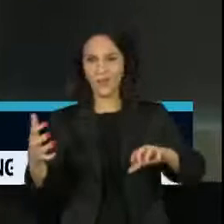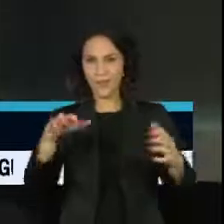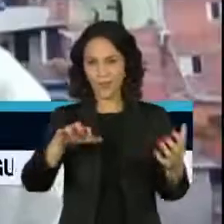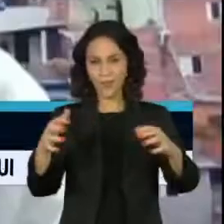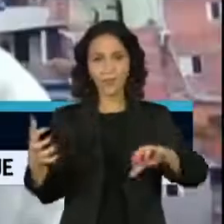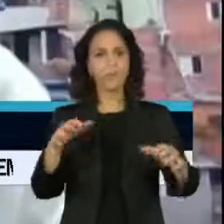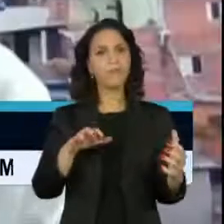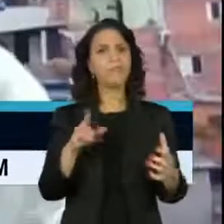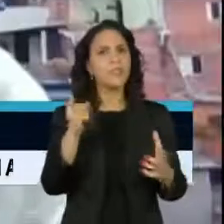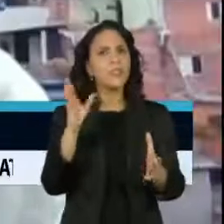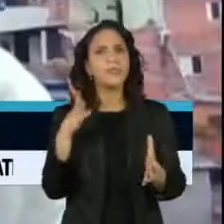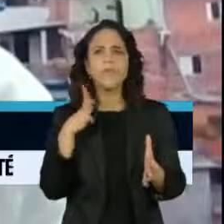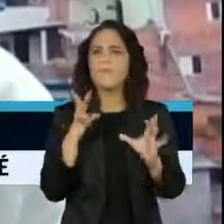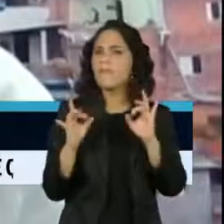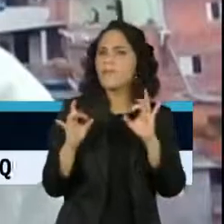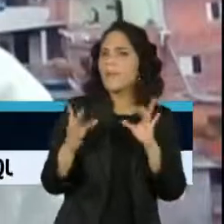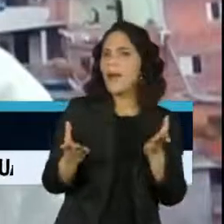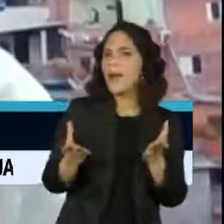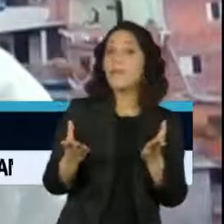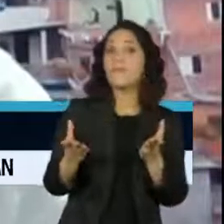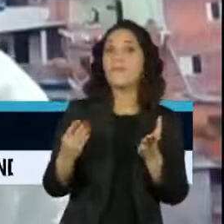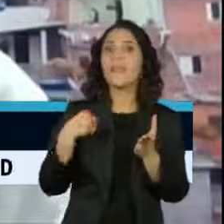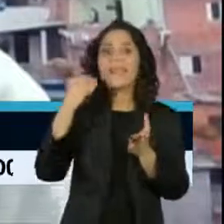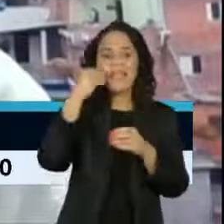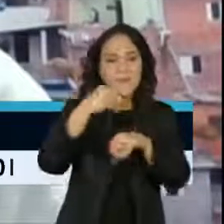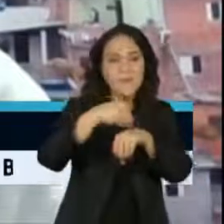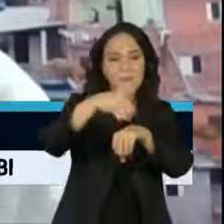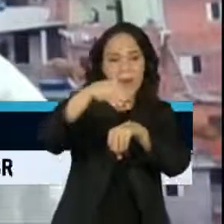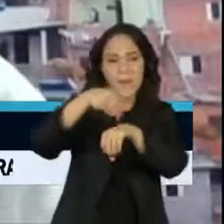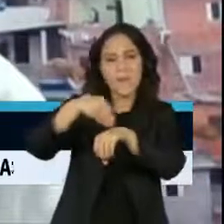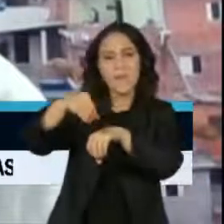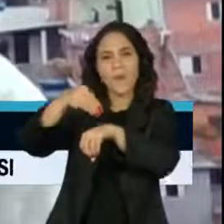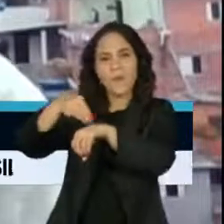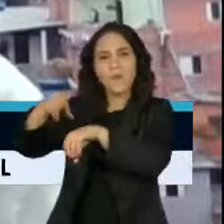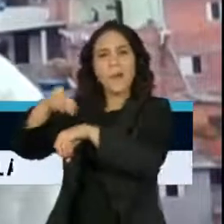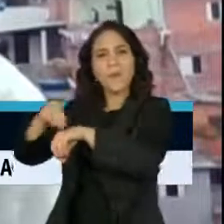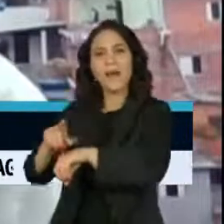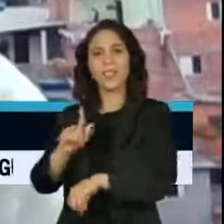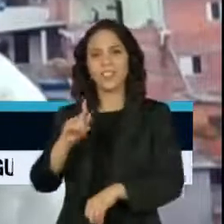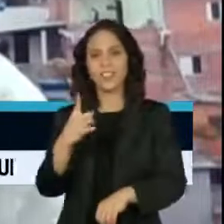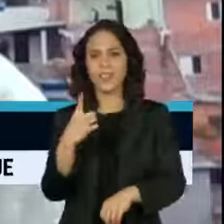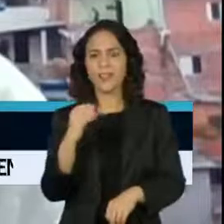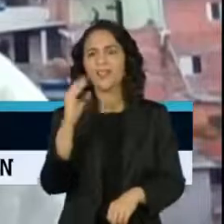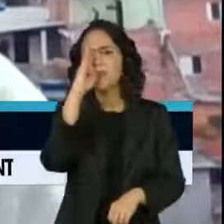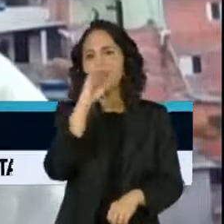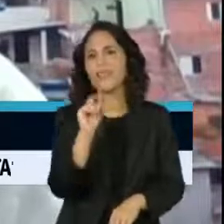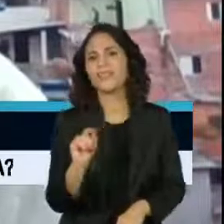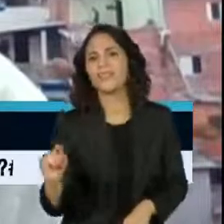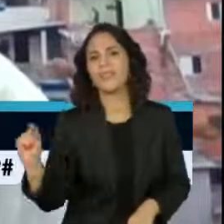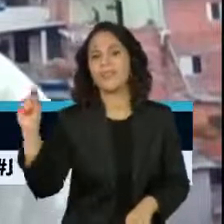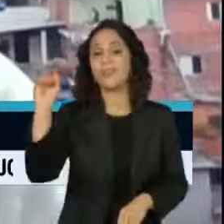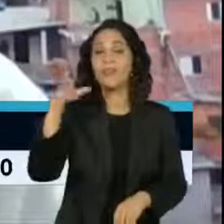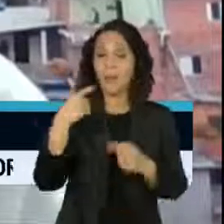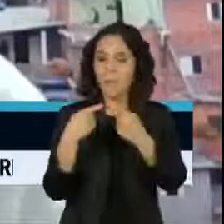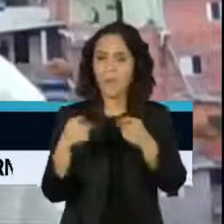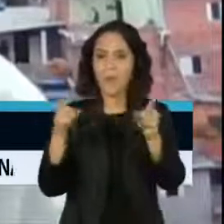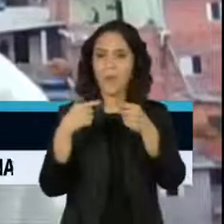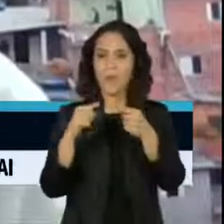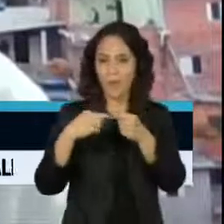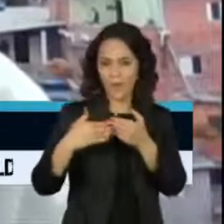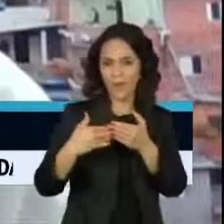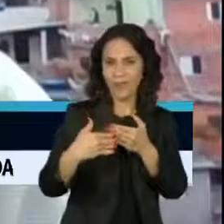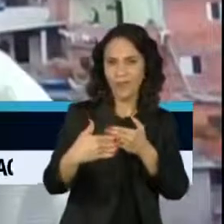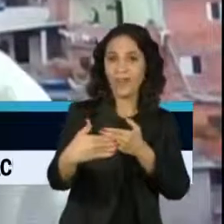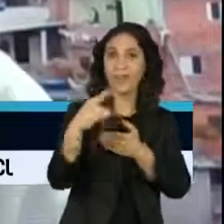desenvolvido? Nós estamos levando as iniciativas todas, através do G10 Hub, para todo o Brasil. Nós estamos inaugurando agora, nos próximos dias,